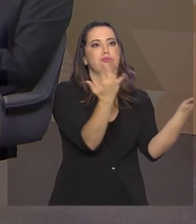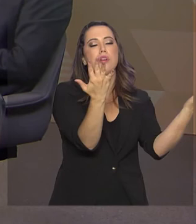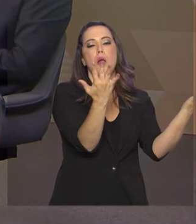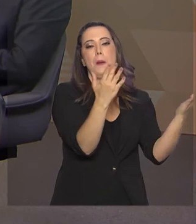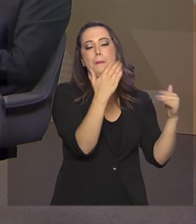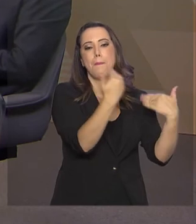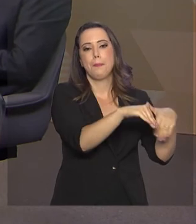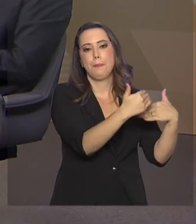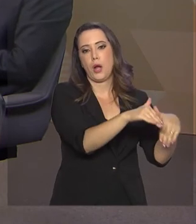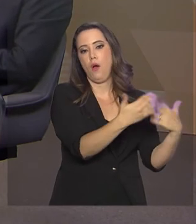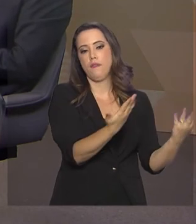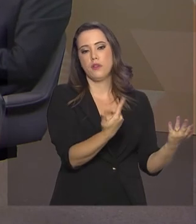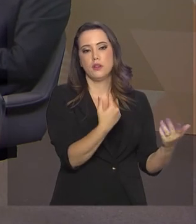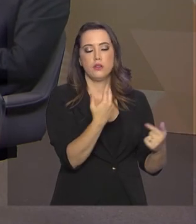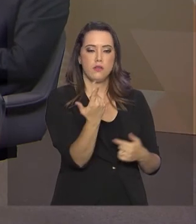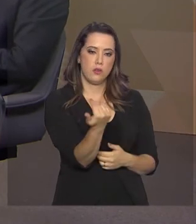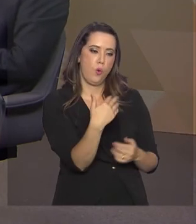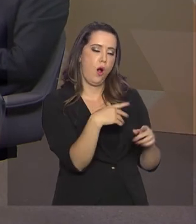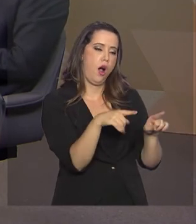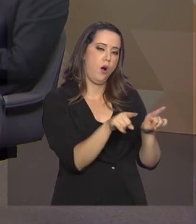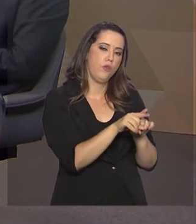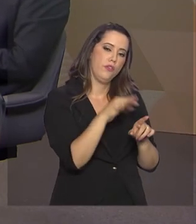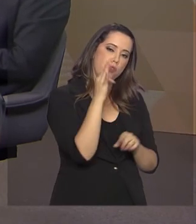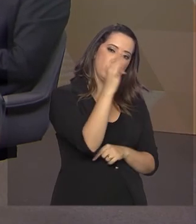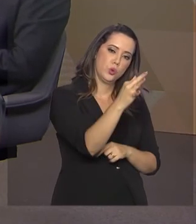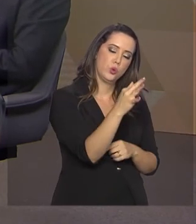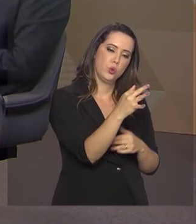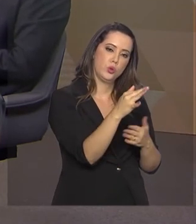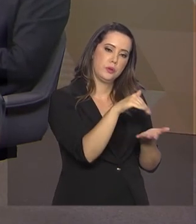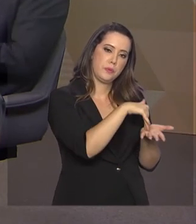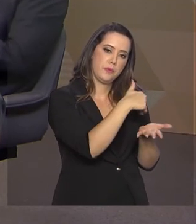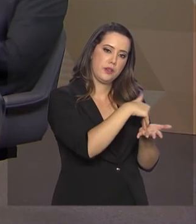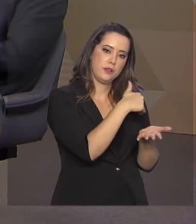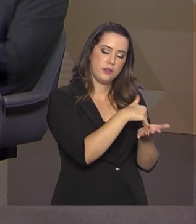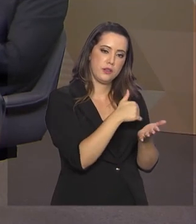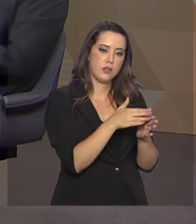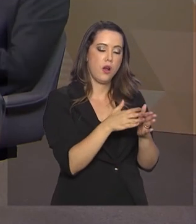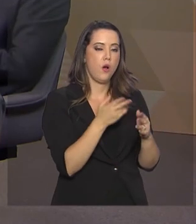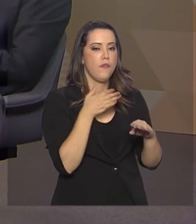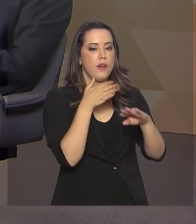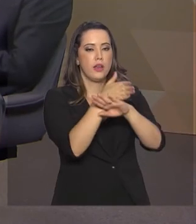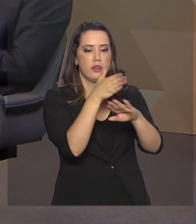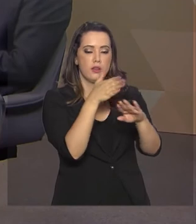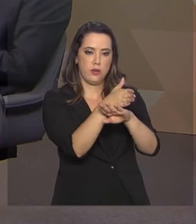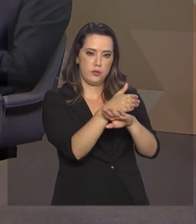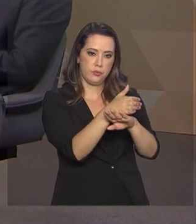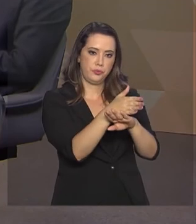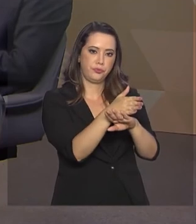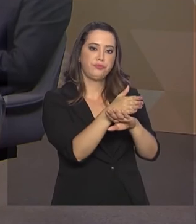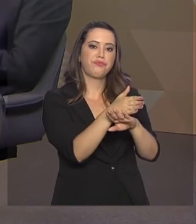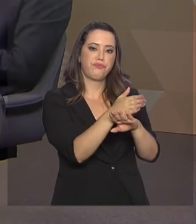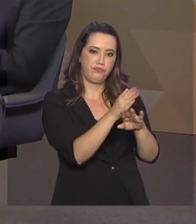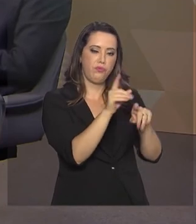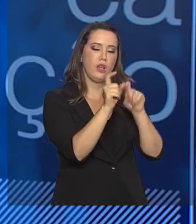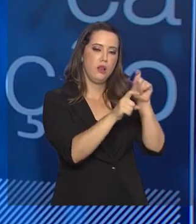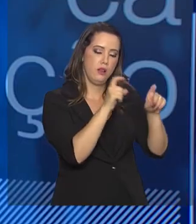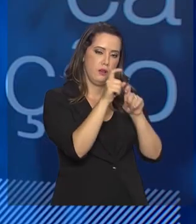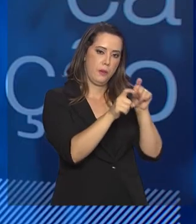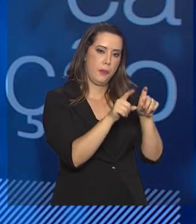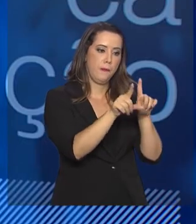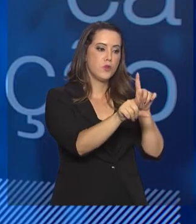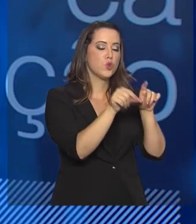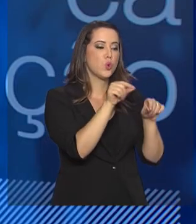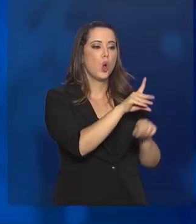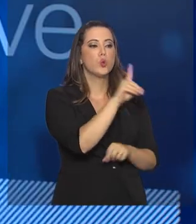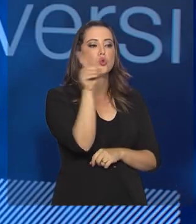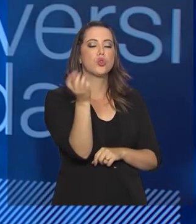se fosse uma inscrição, como se estivesse pedindo um passaporte. Ele vai entrar no computador, ele vai escolher